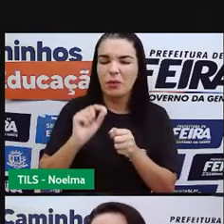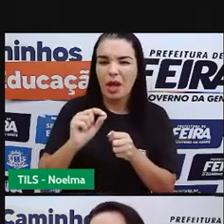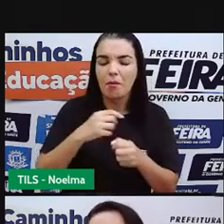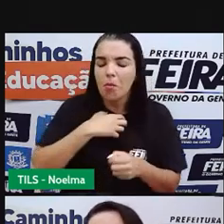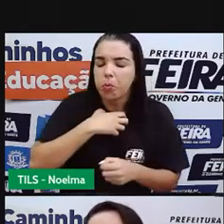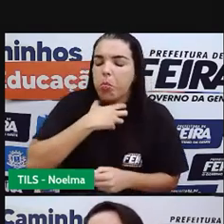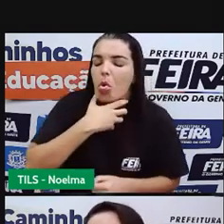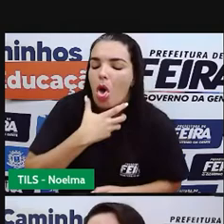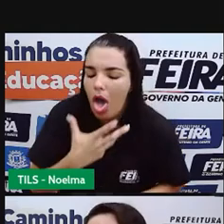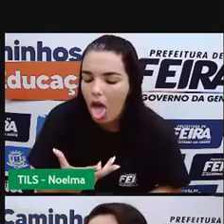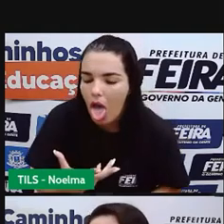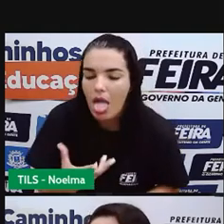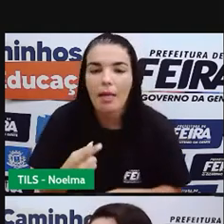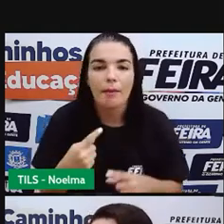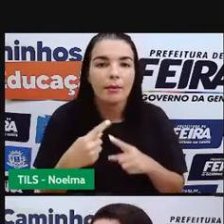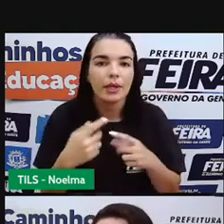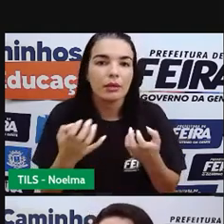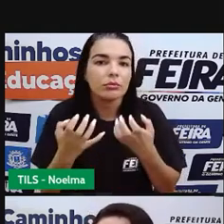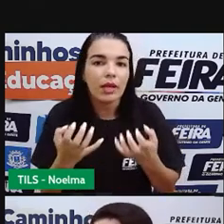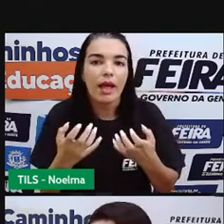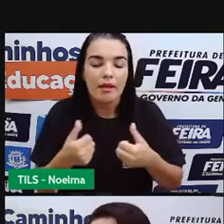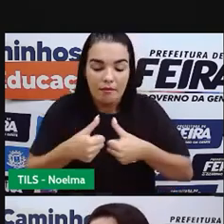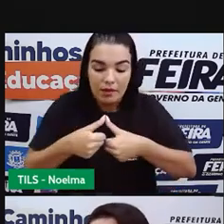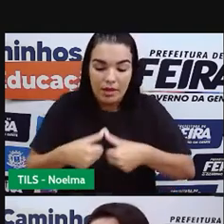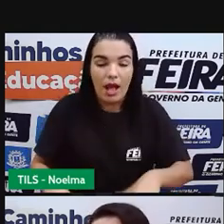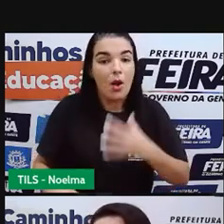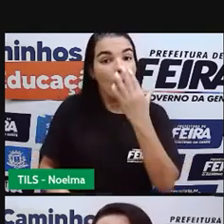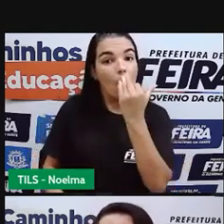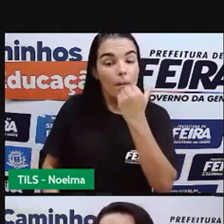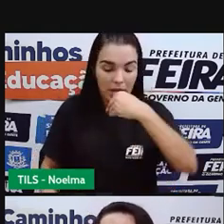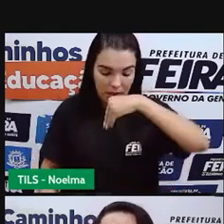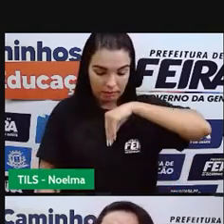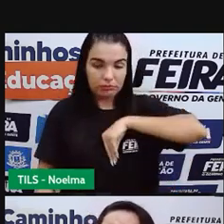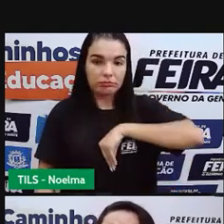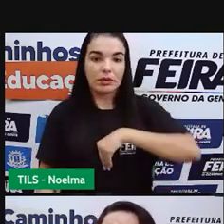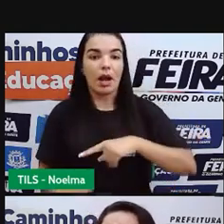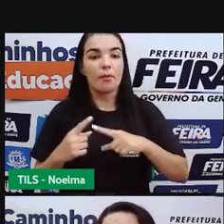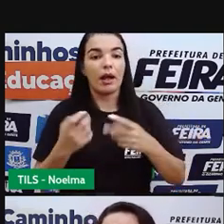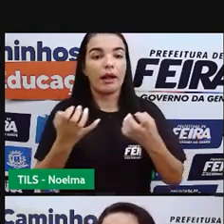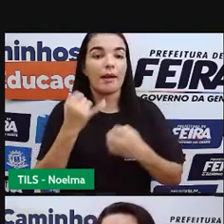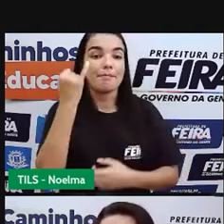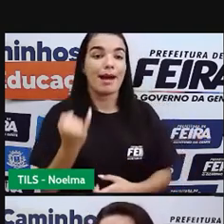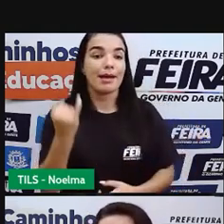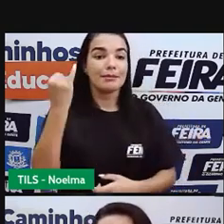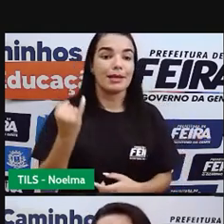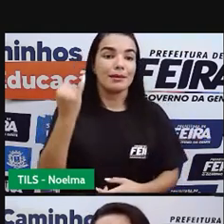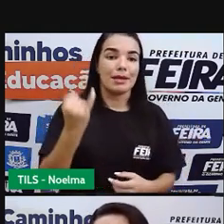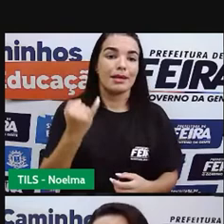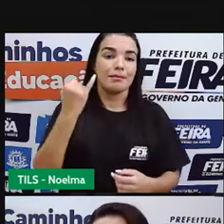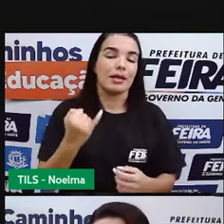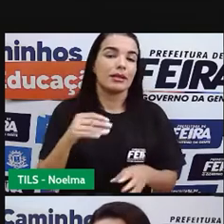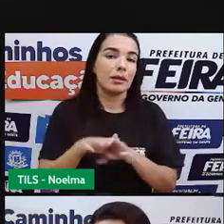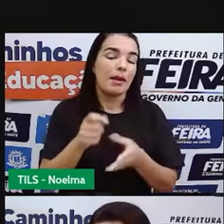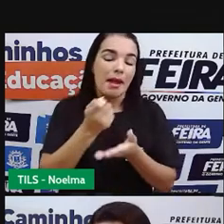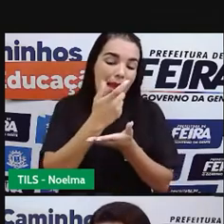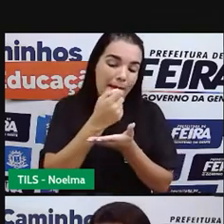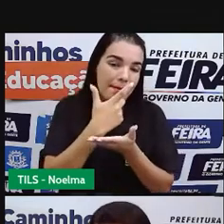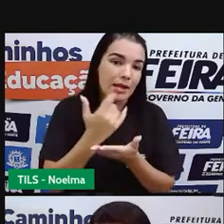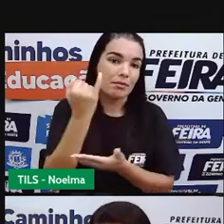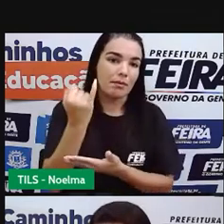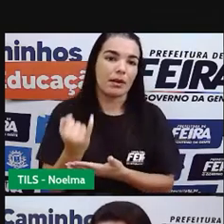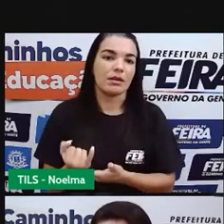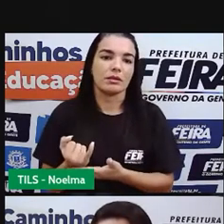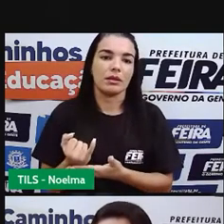partir do vômito, ela faz o uso de laxantes, né? Para eliminar aí o que ela comeu.